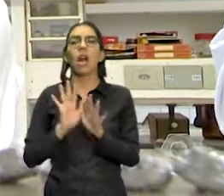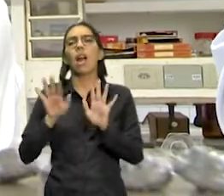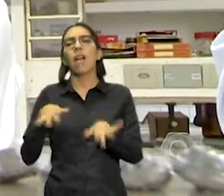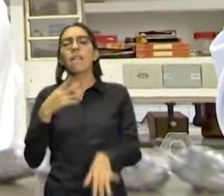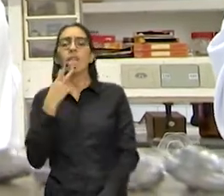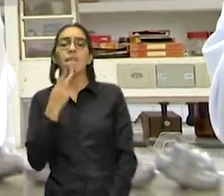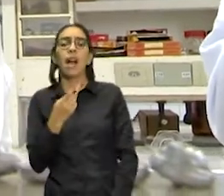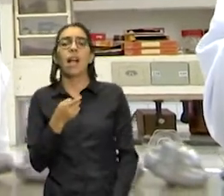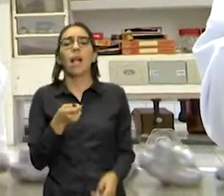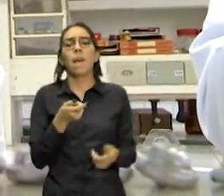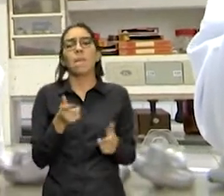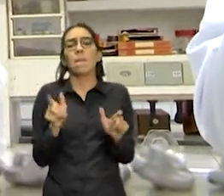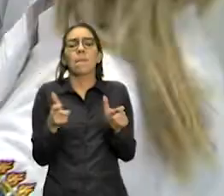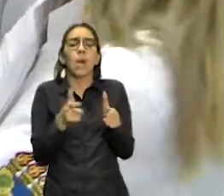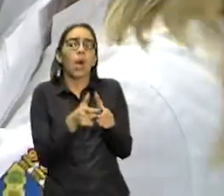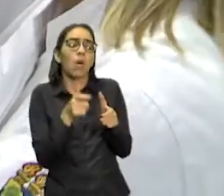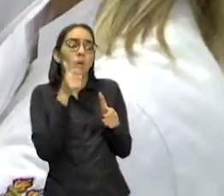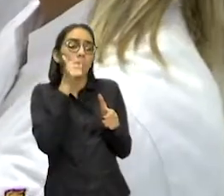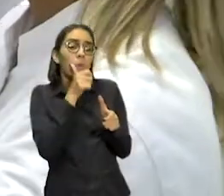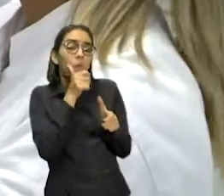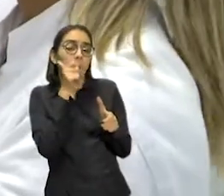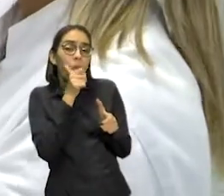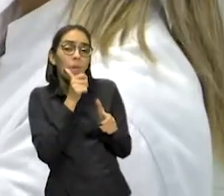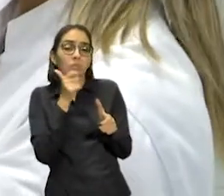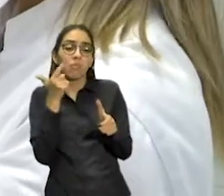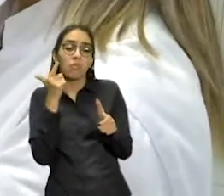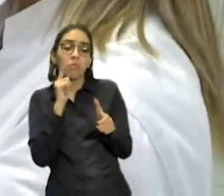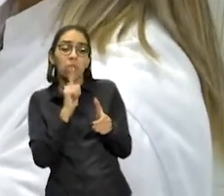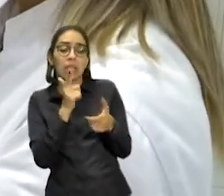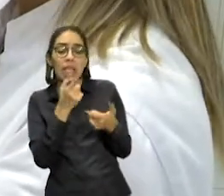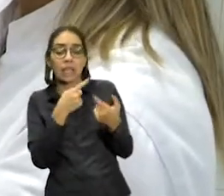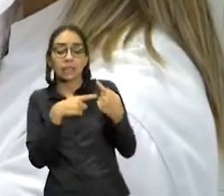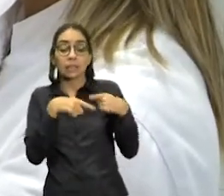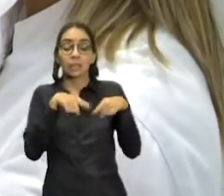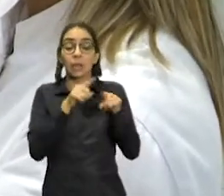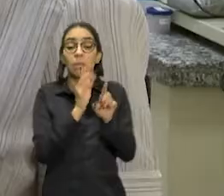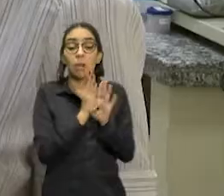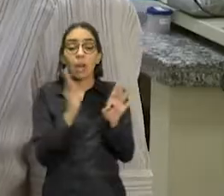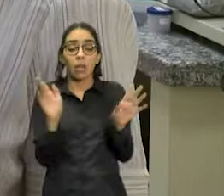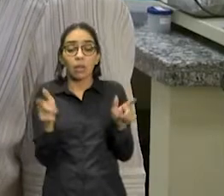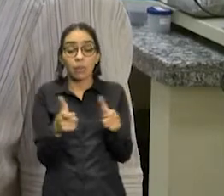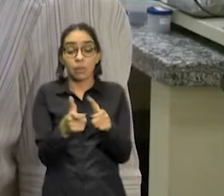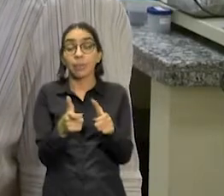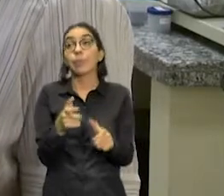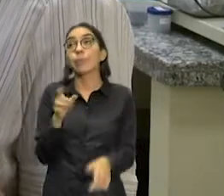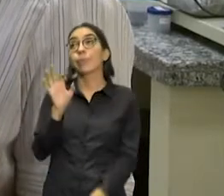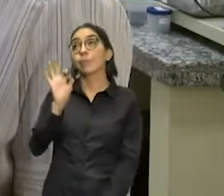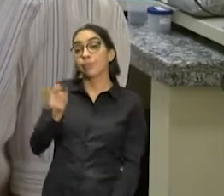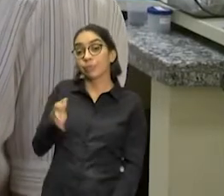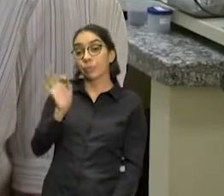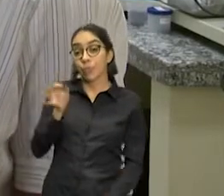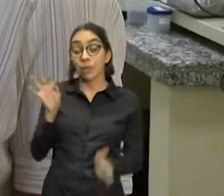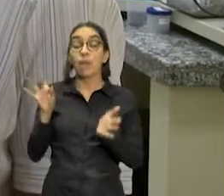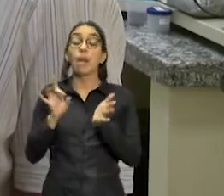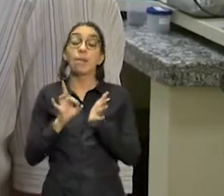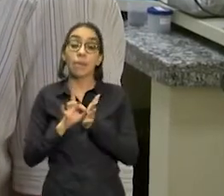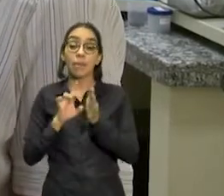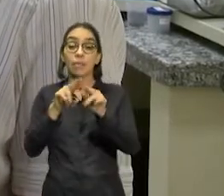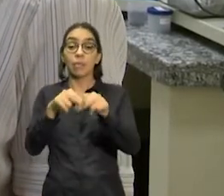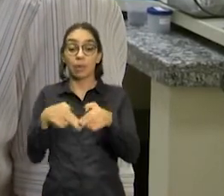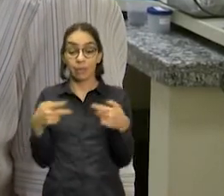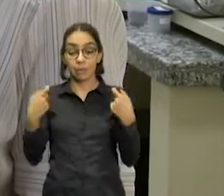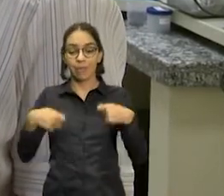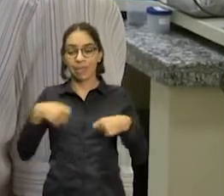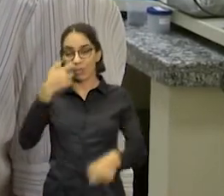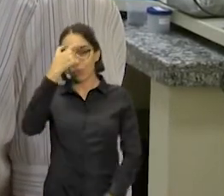que chegam a determinada posição porque é pouco o universo das mulheres. Isso é verdade. E é preciso uma mudança de mentalidades